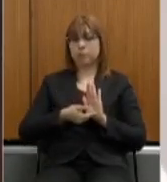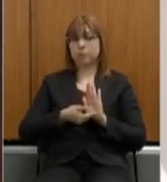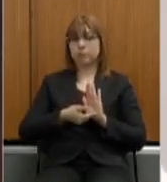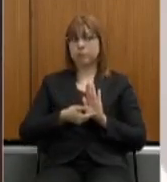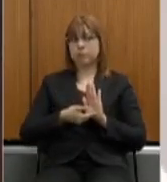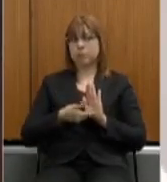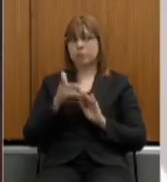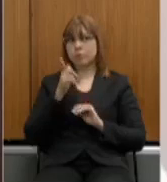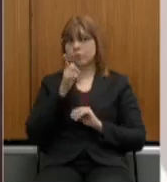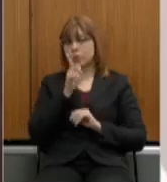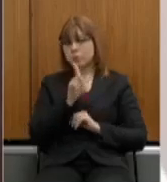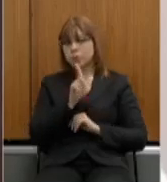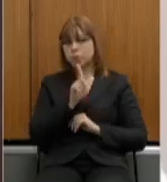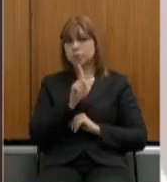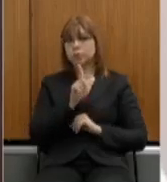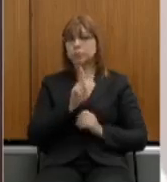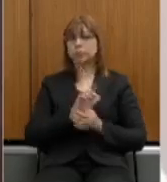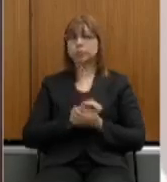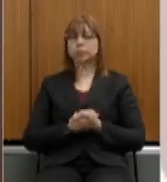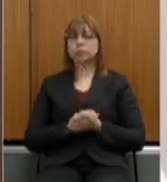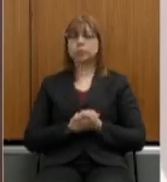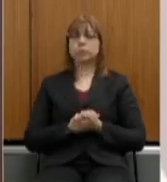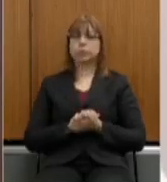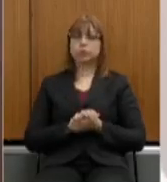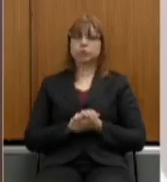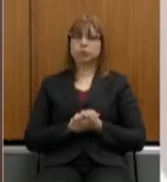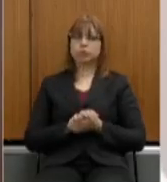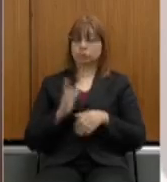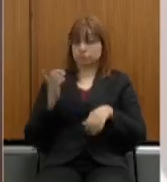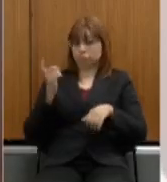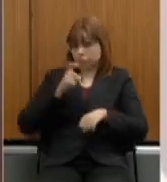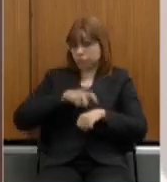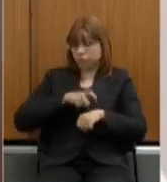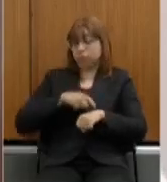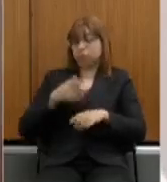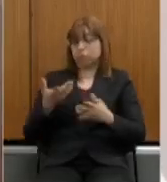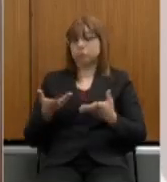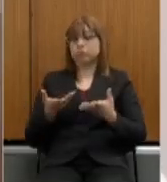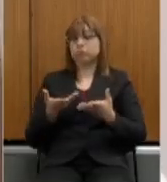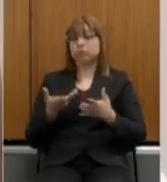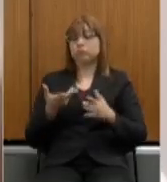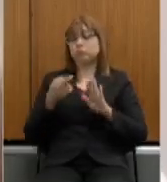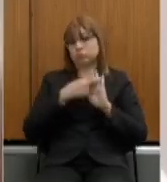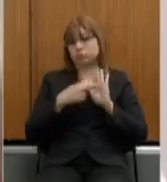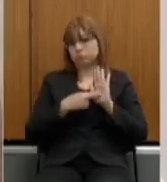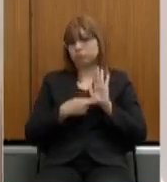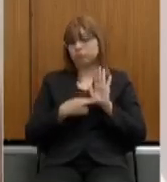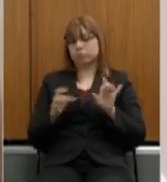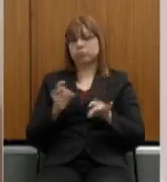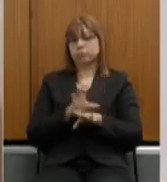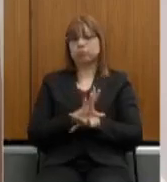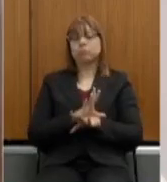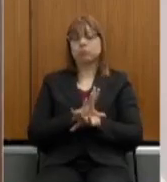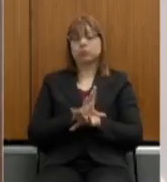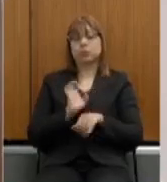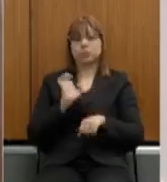conseguiu adotar com relação, já de imediato, como norma já de imediato, para os estados e municípios. Se os